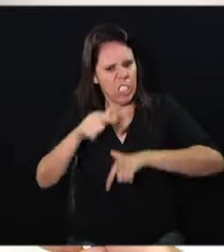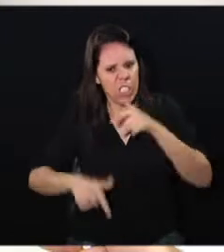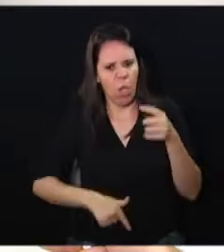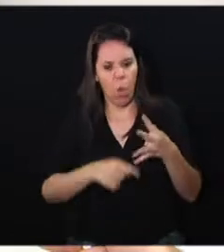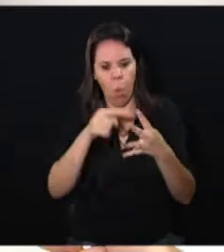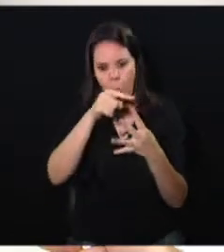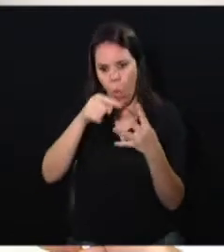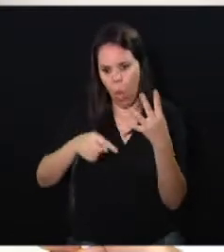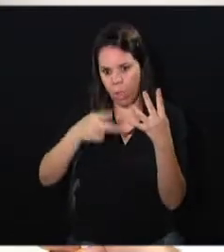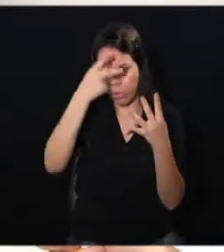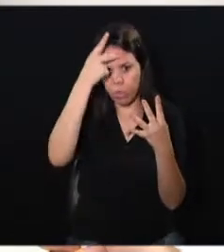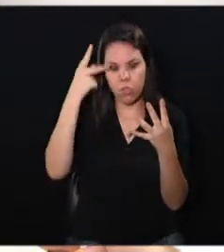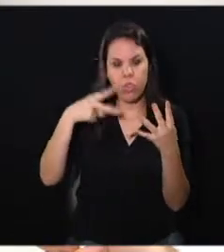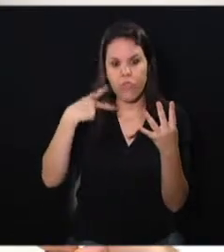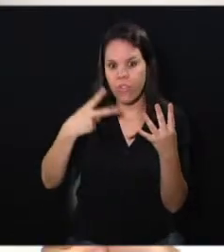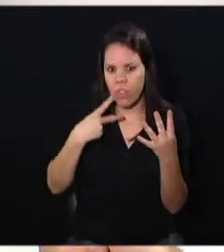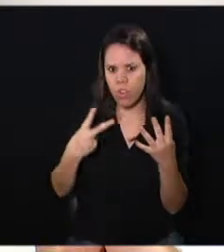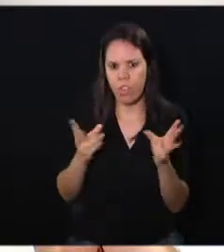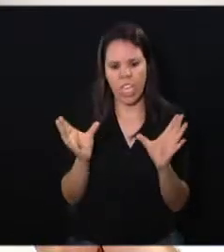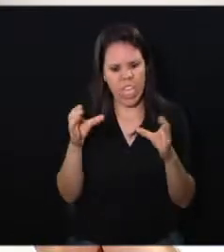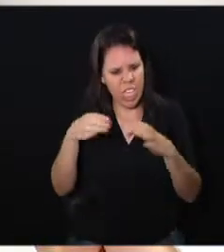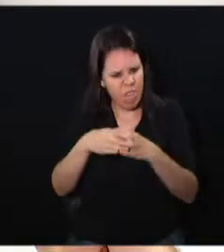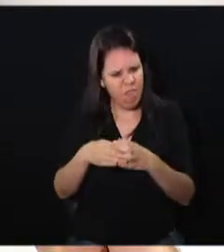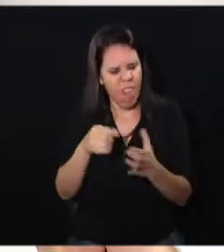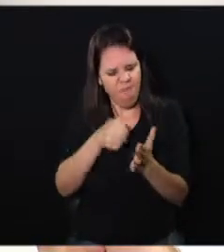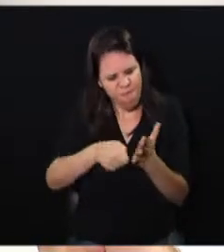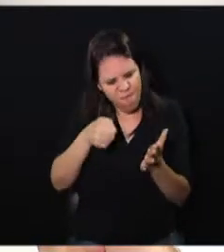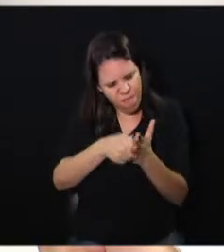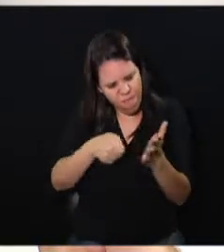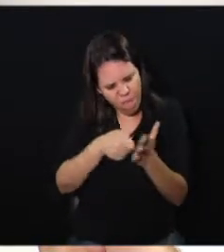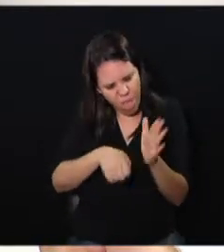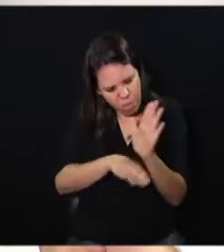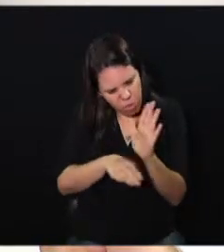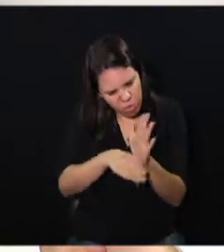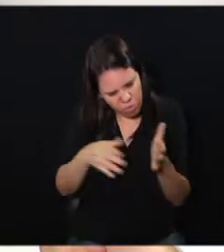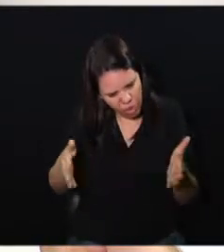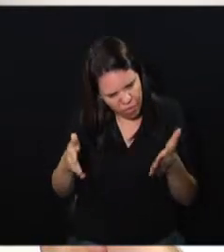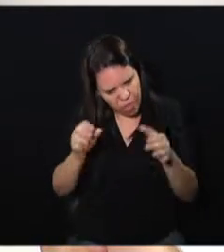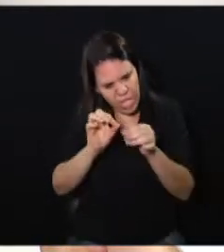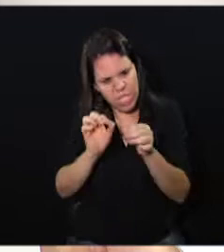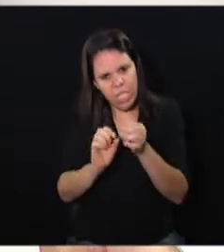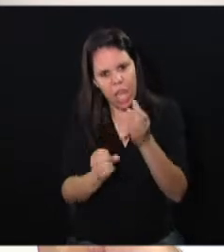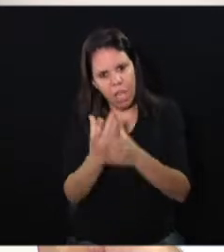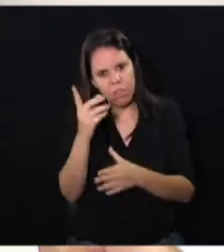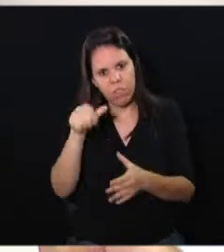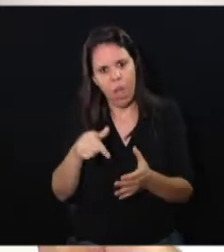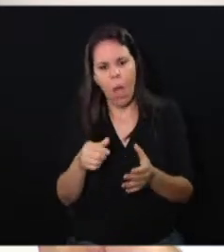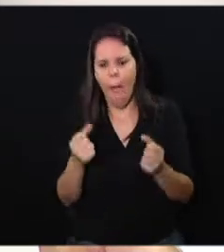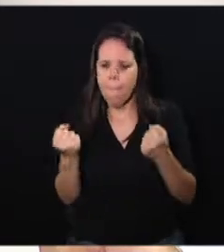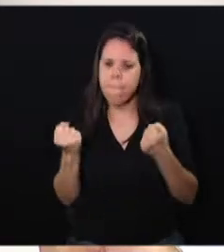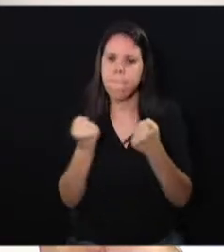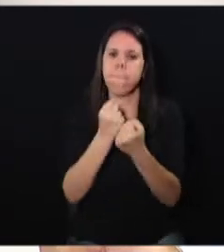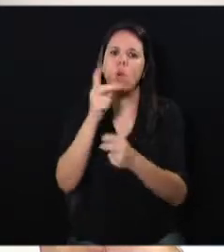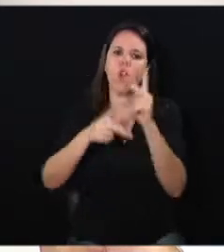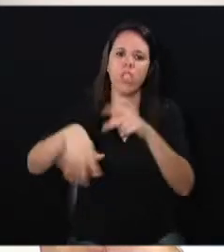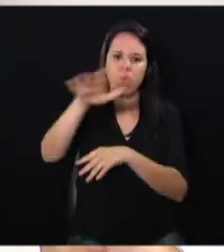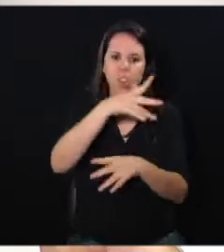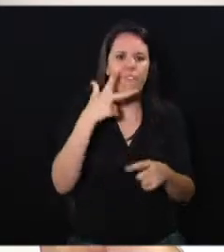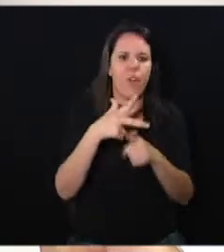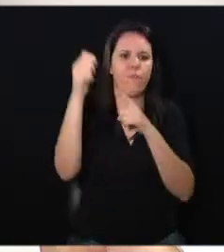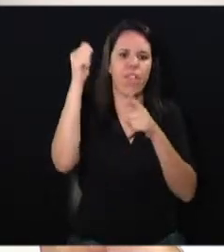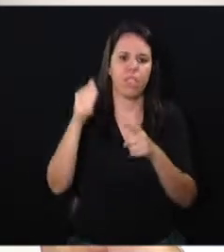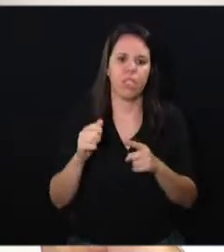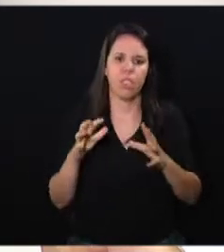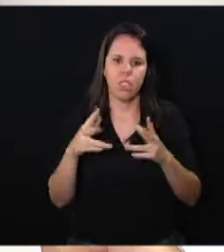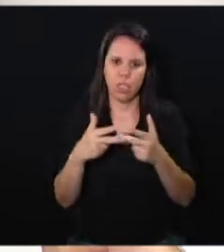mãos, equipe tem sido muito aplicada, toda a equipe tem sido muito aplicada. E eu tenho certeza que com o apoio da população nós vamos vencer